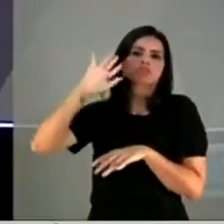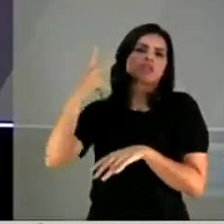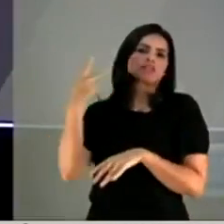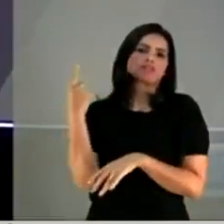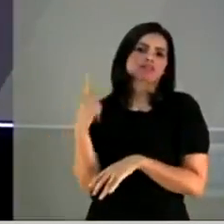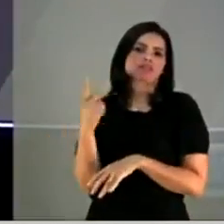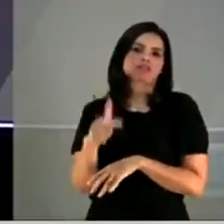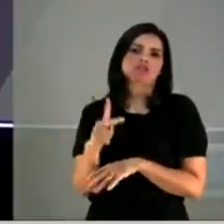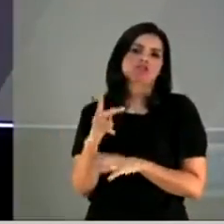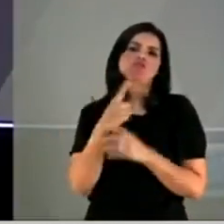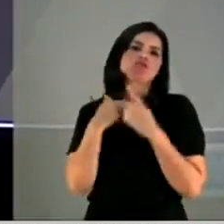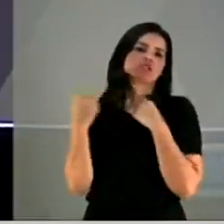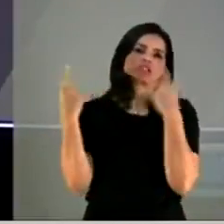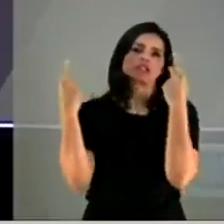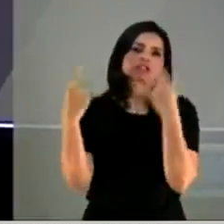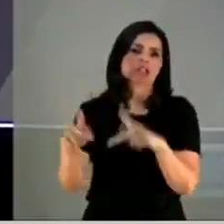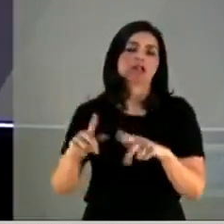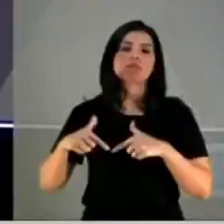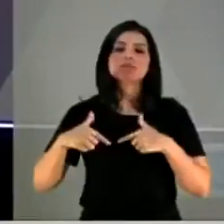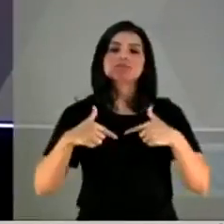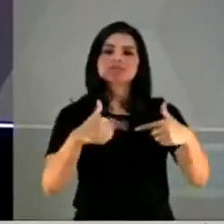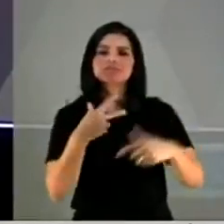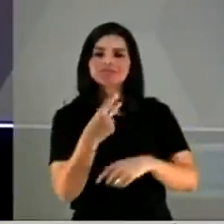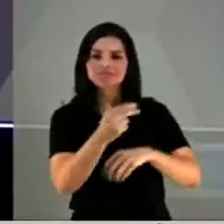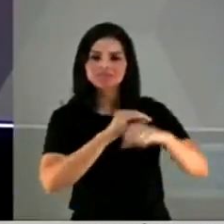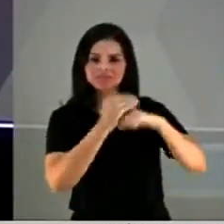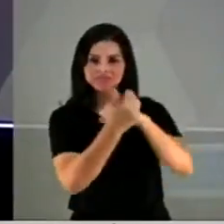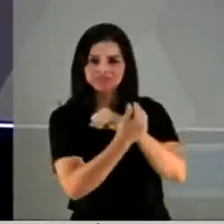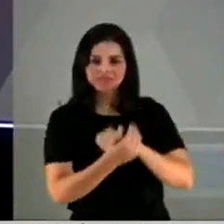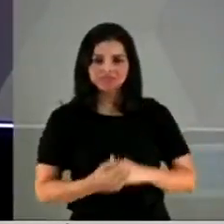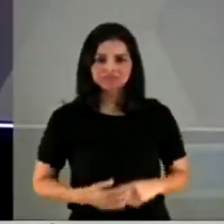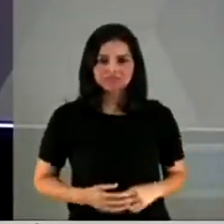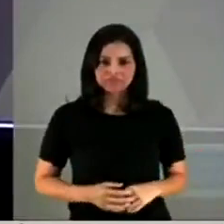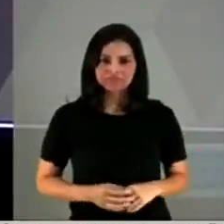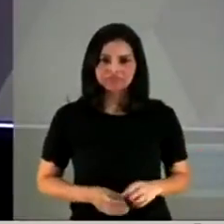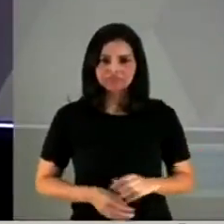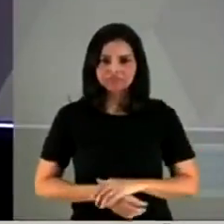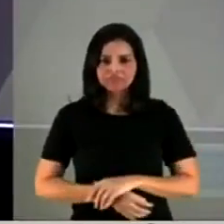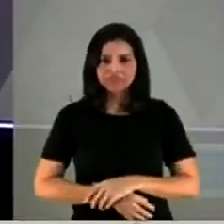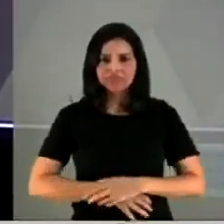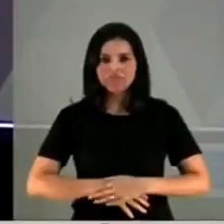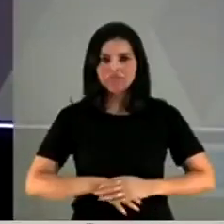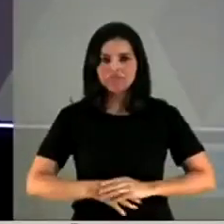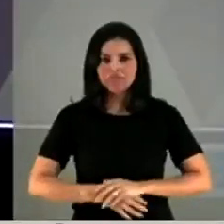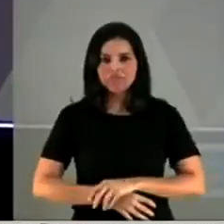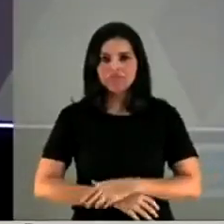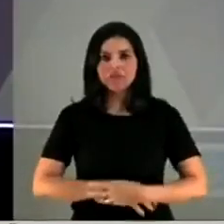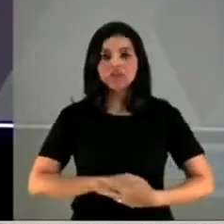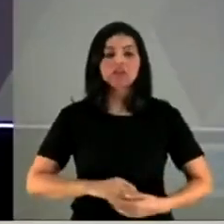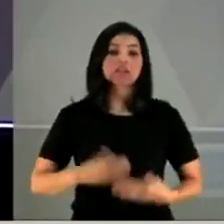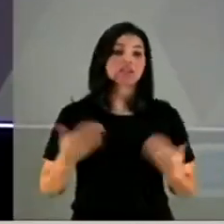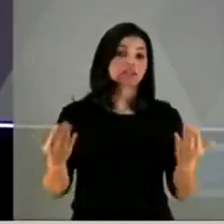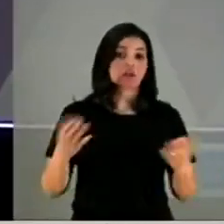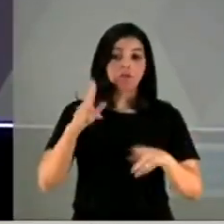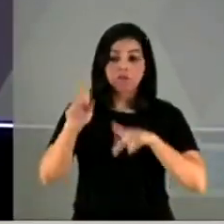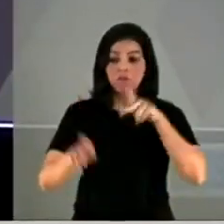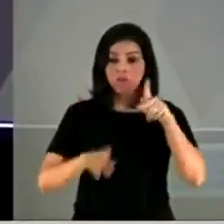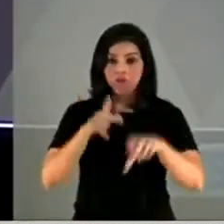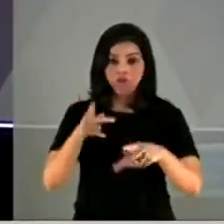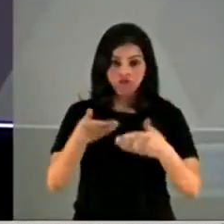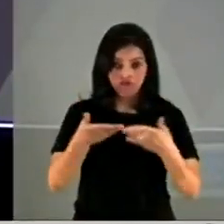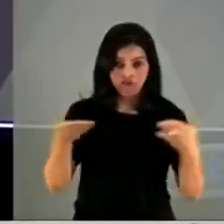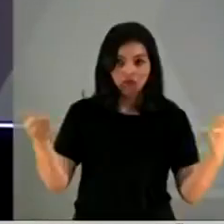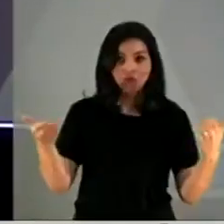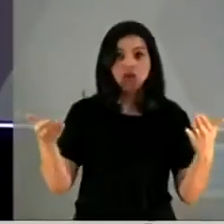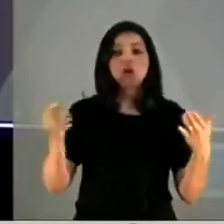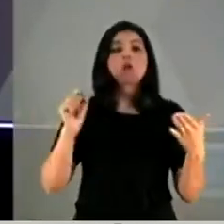enfrentamento da pandemia do novo coronavírus, expondo deliberadamente a população